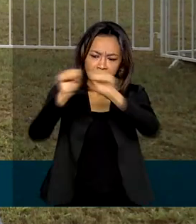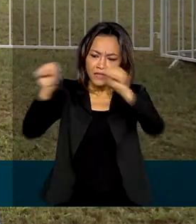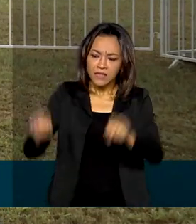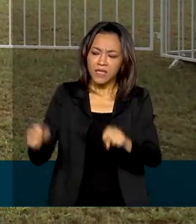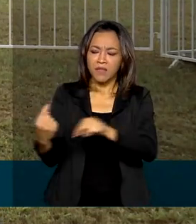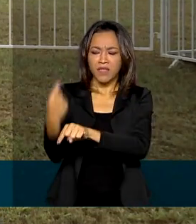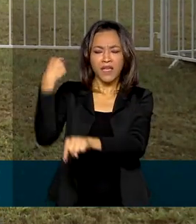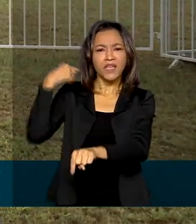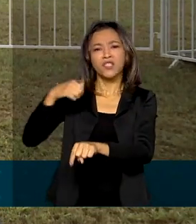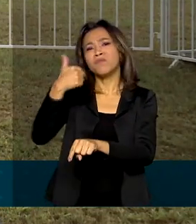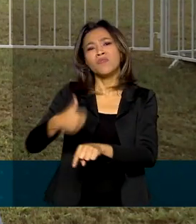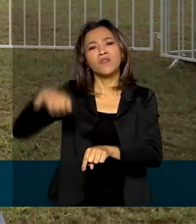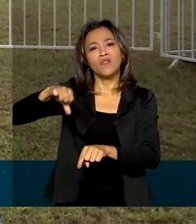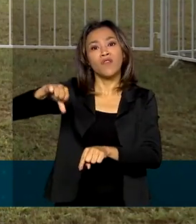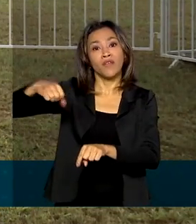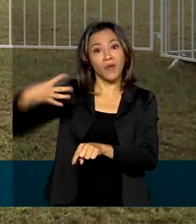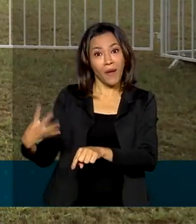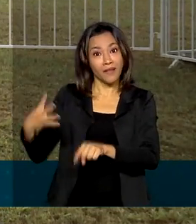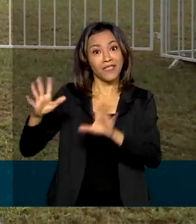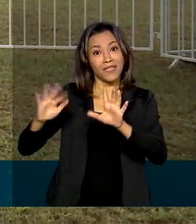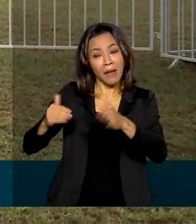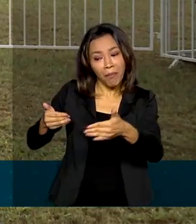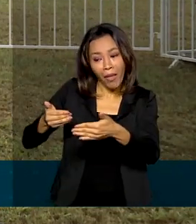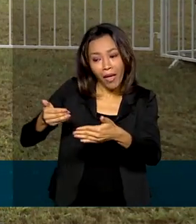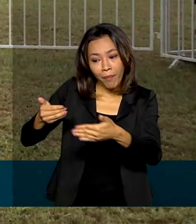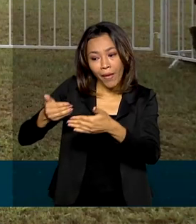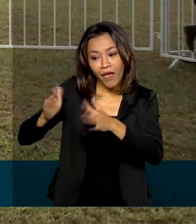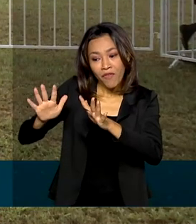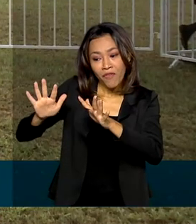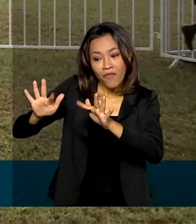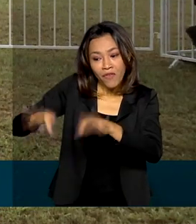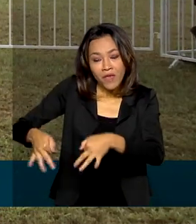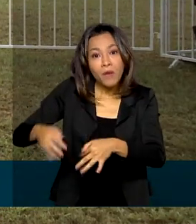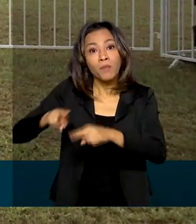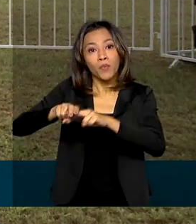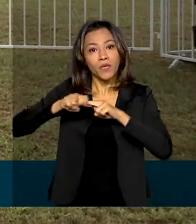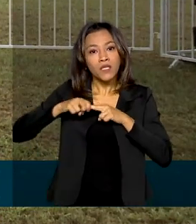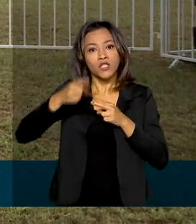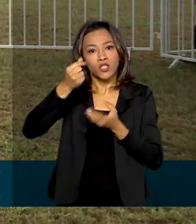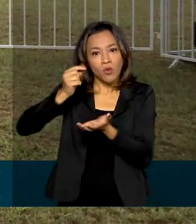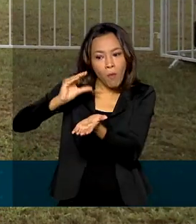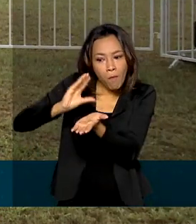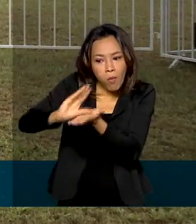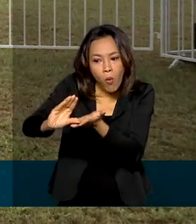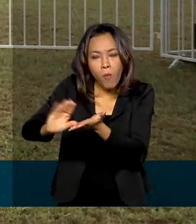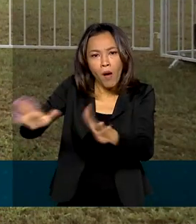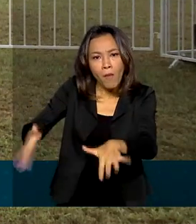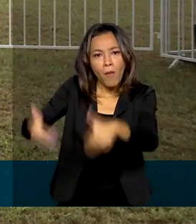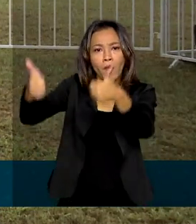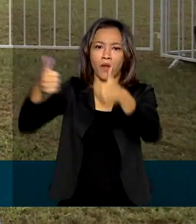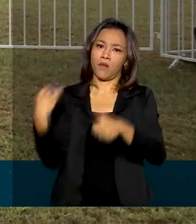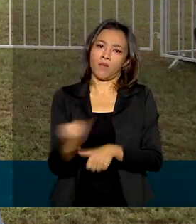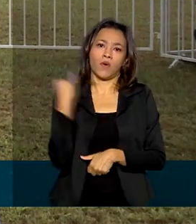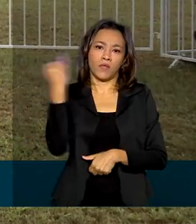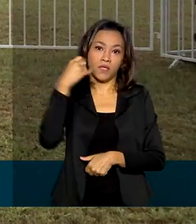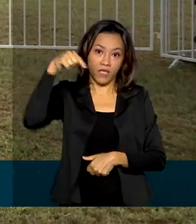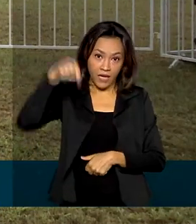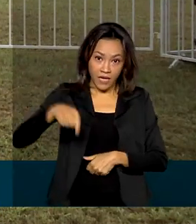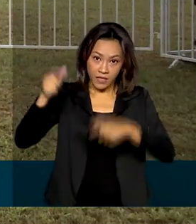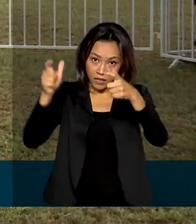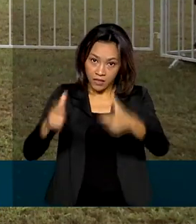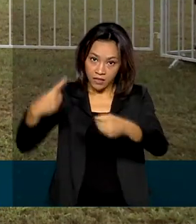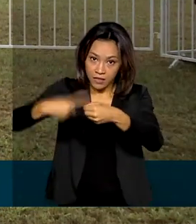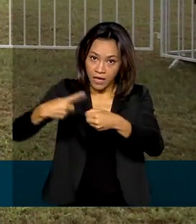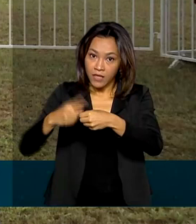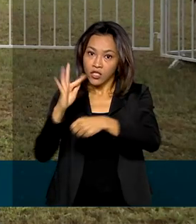vida útil está chegando ao fim. Por isso, os investimentos são tão importantes. A subestação aqui de Foz transmite a